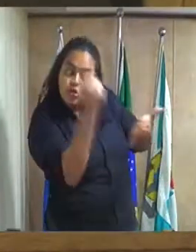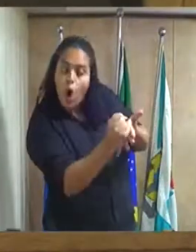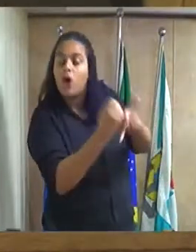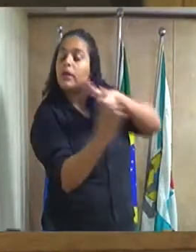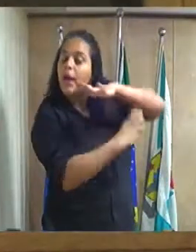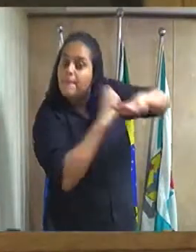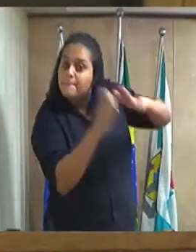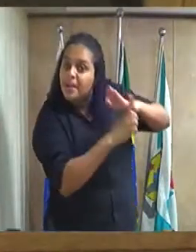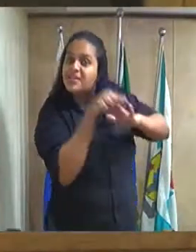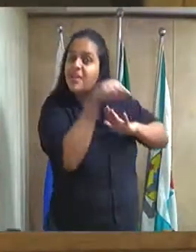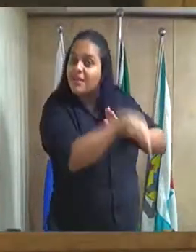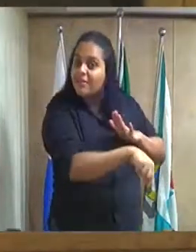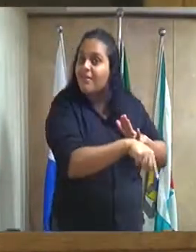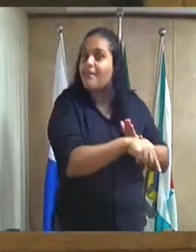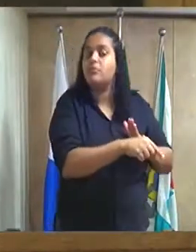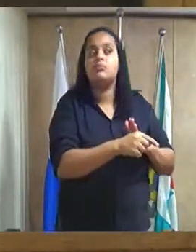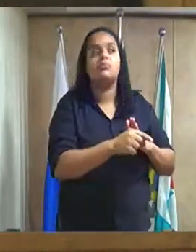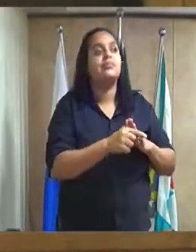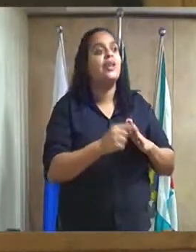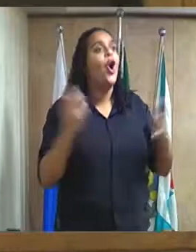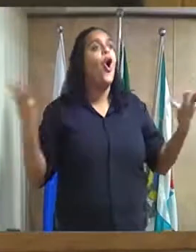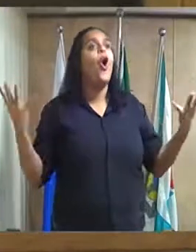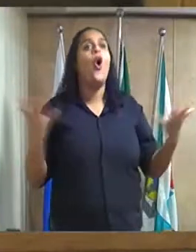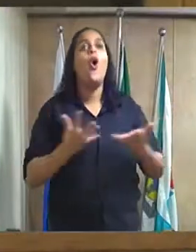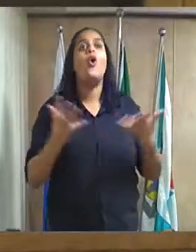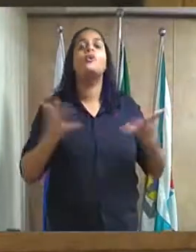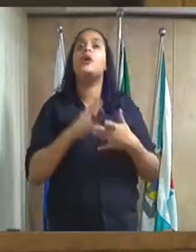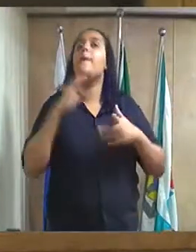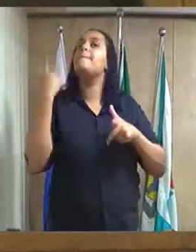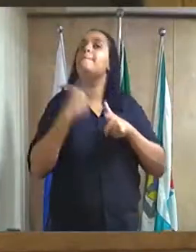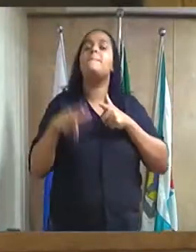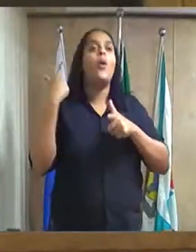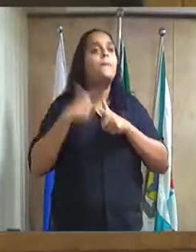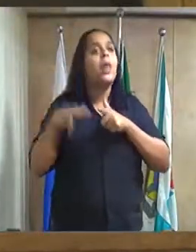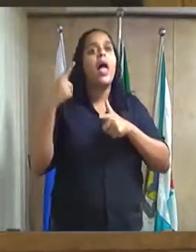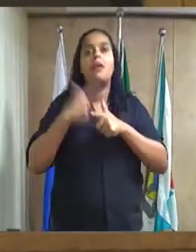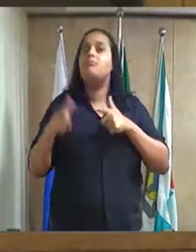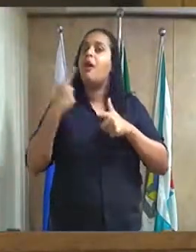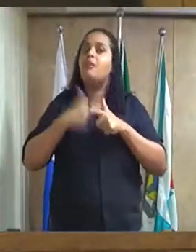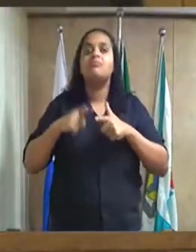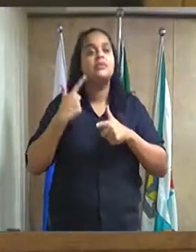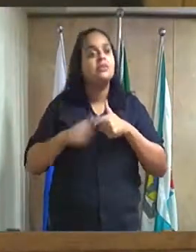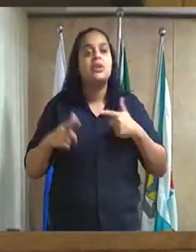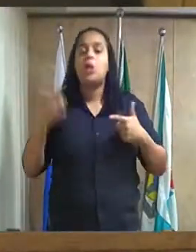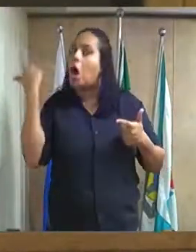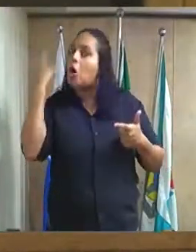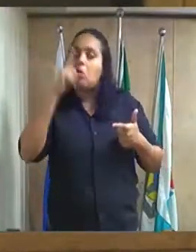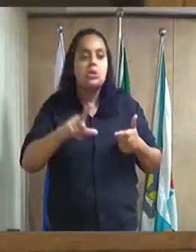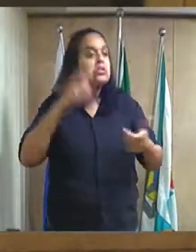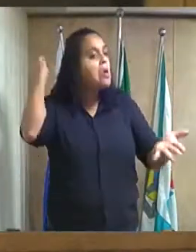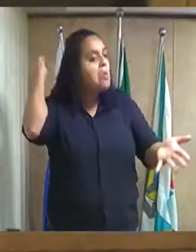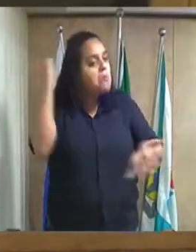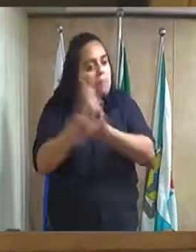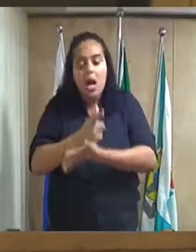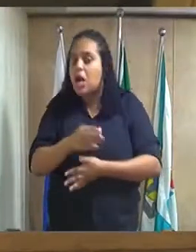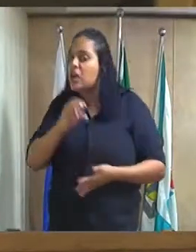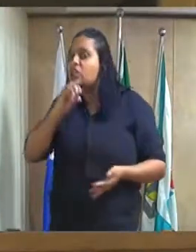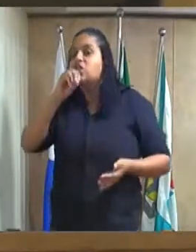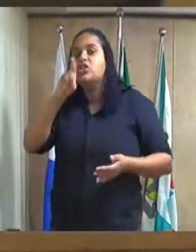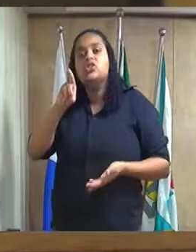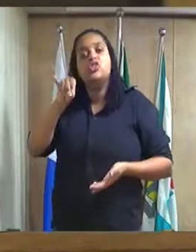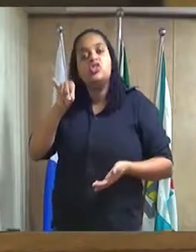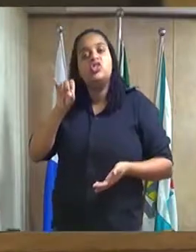e nós hoje estamos com essa problemática que nós estamos não estamos conseguindo pagar nossa dívida em dia